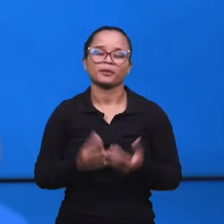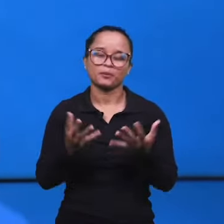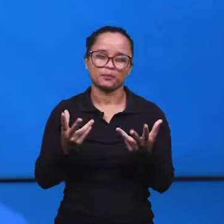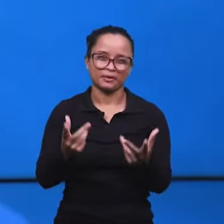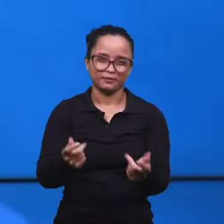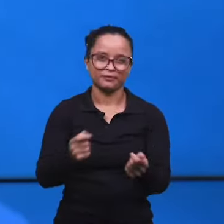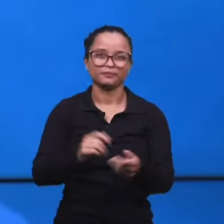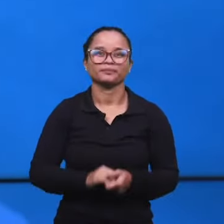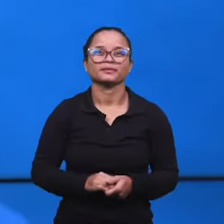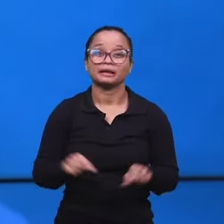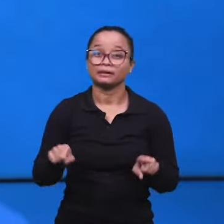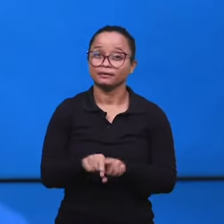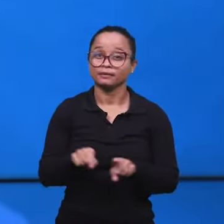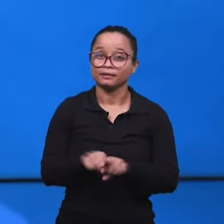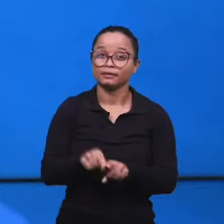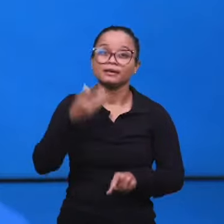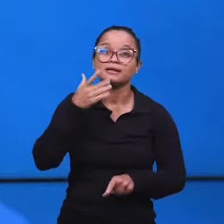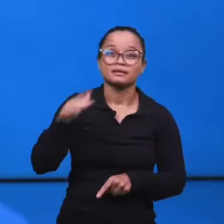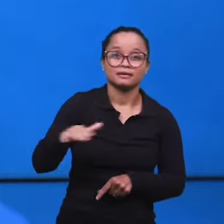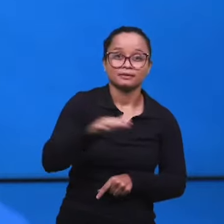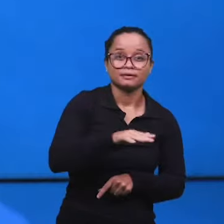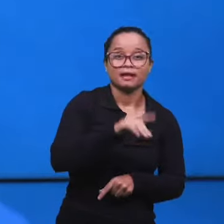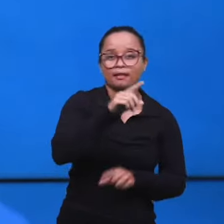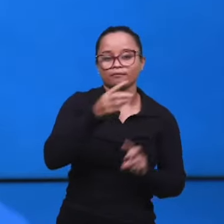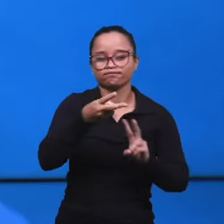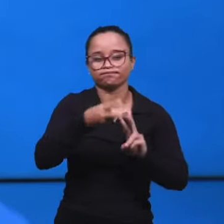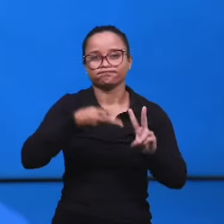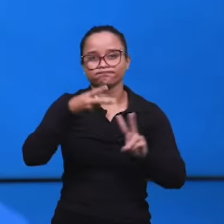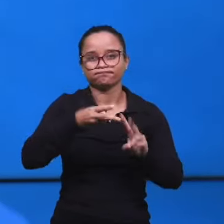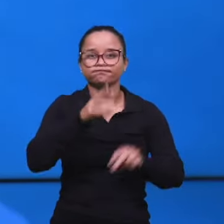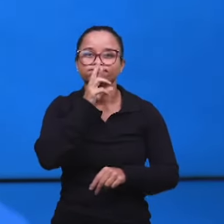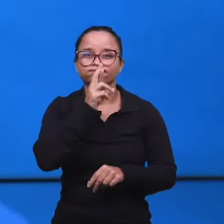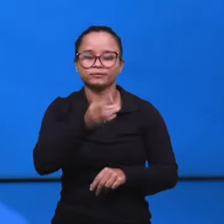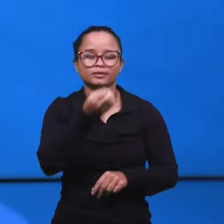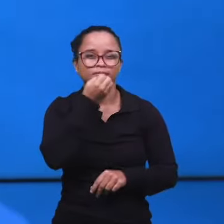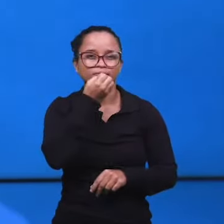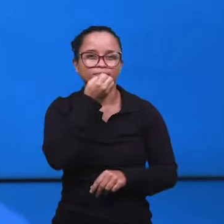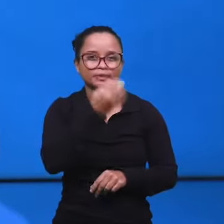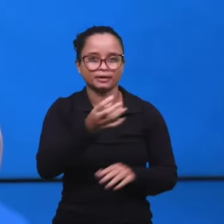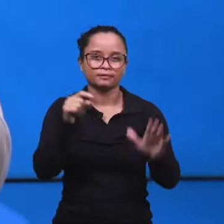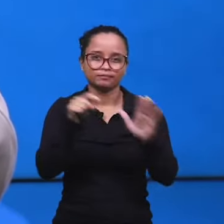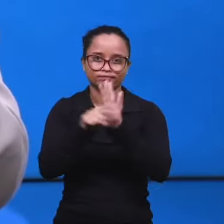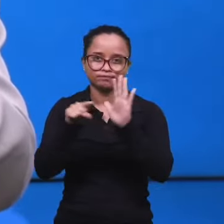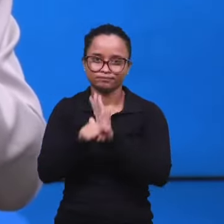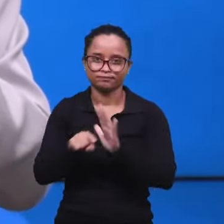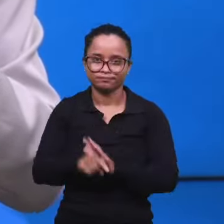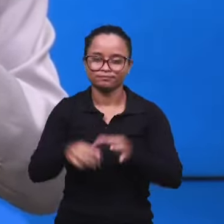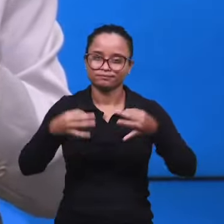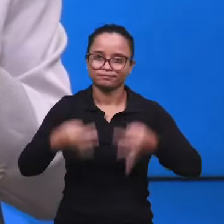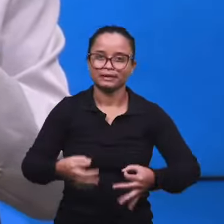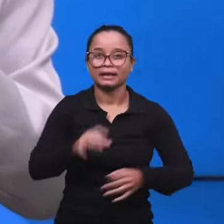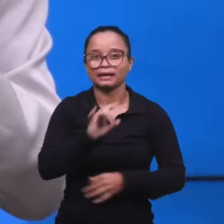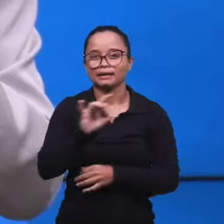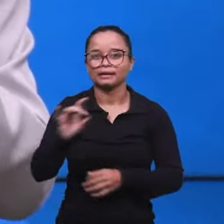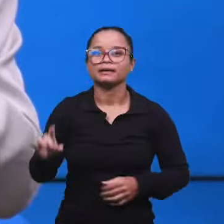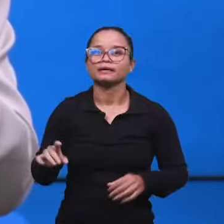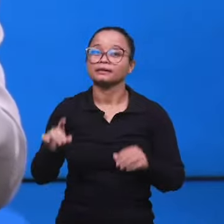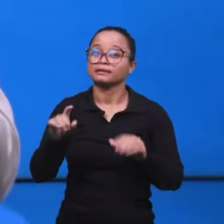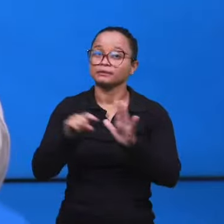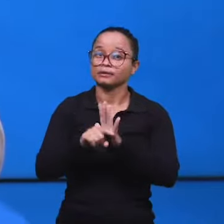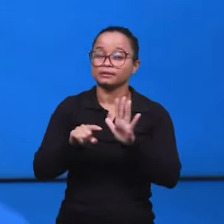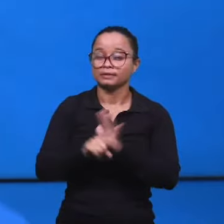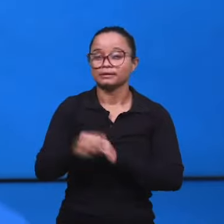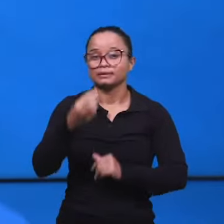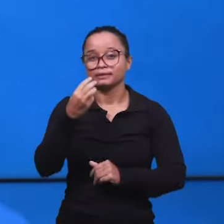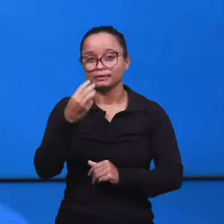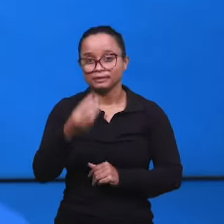Dominical. Que coisa maravilhosa! Também nossas crianças lá de Viana, respondendo muito bem às perguntas, cada uma das três